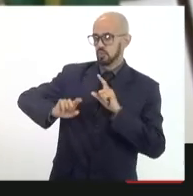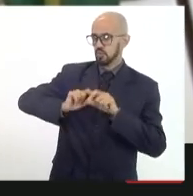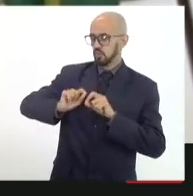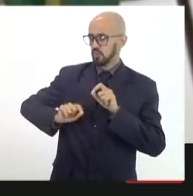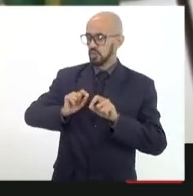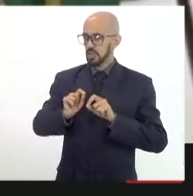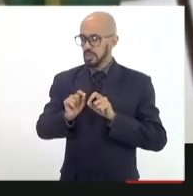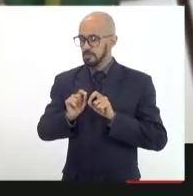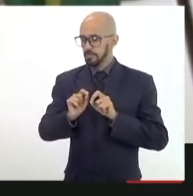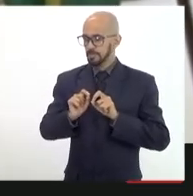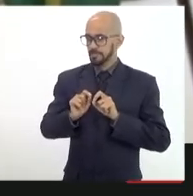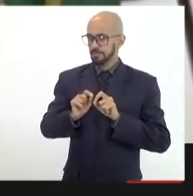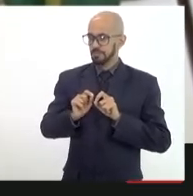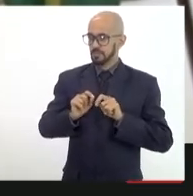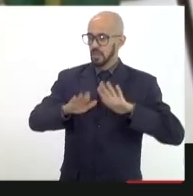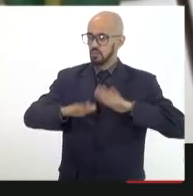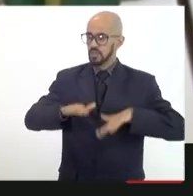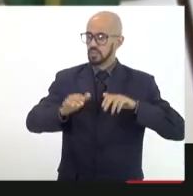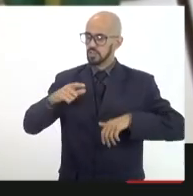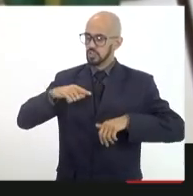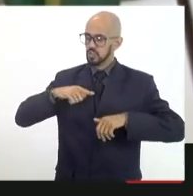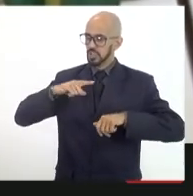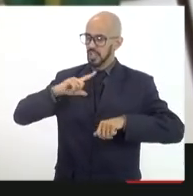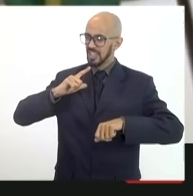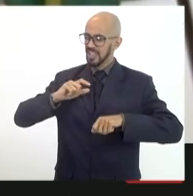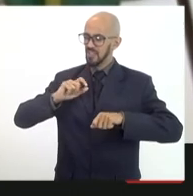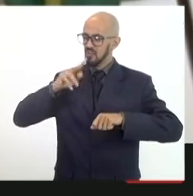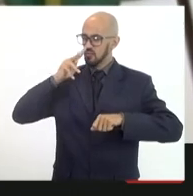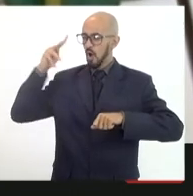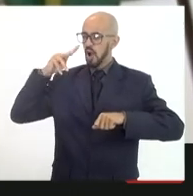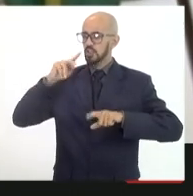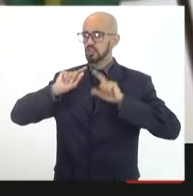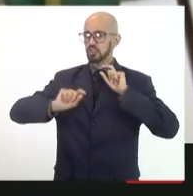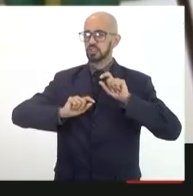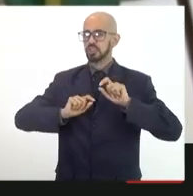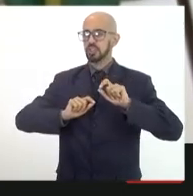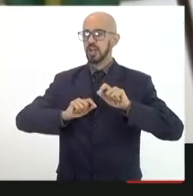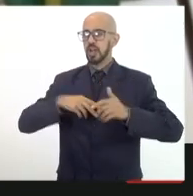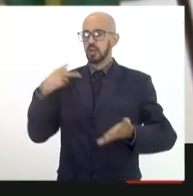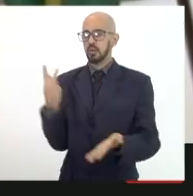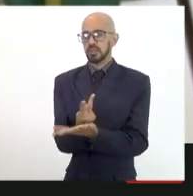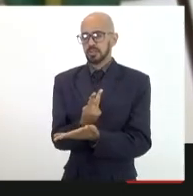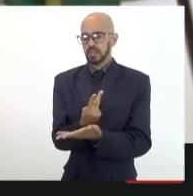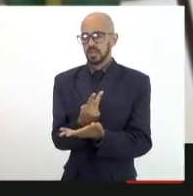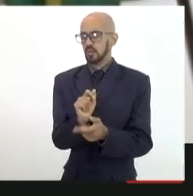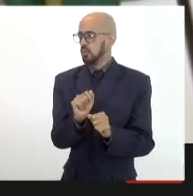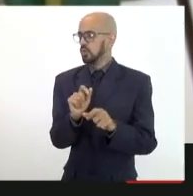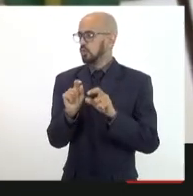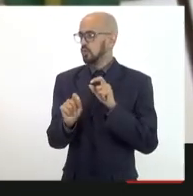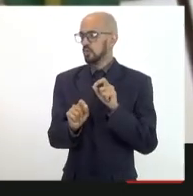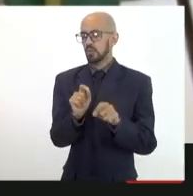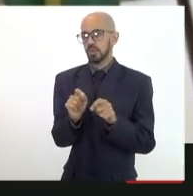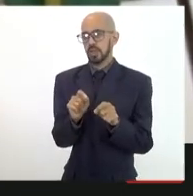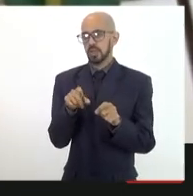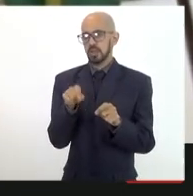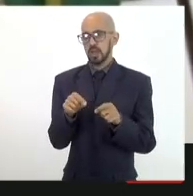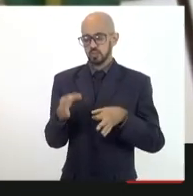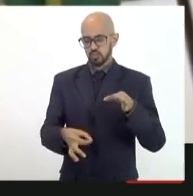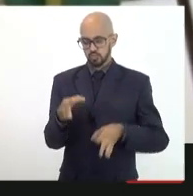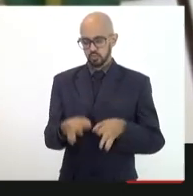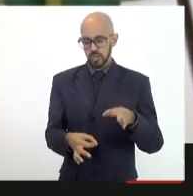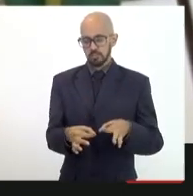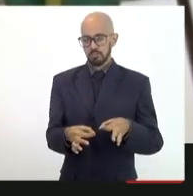Damocles muito forte que está esse ano acontecendo previsto acontecer que é o julgamento